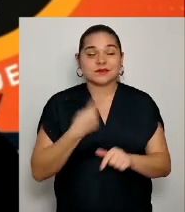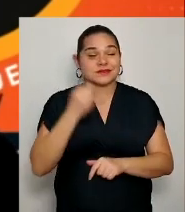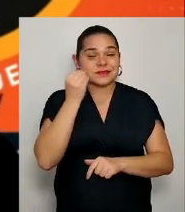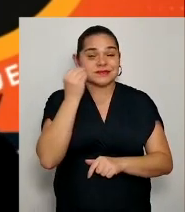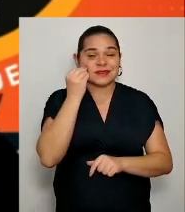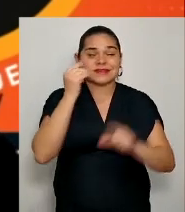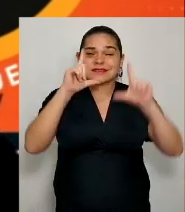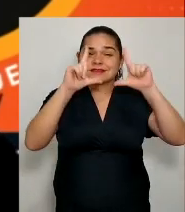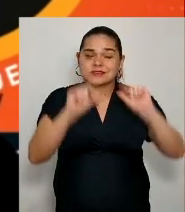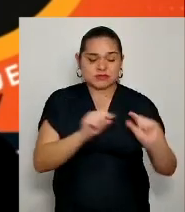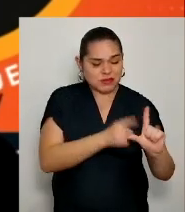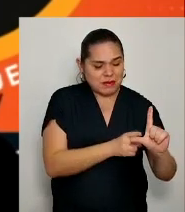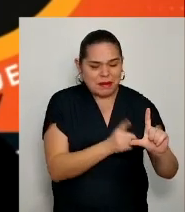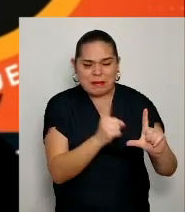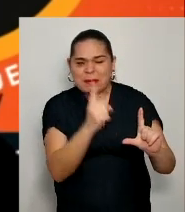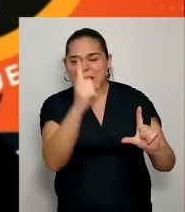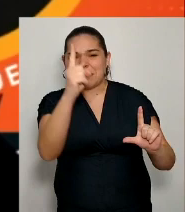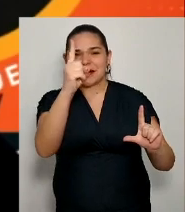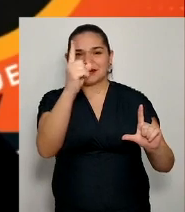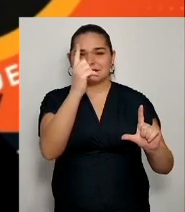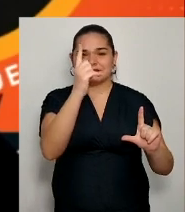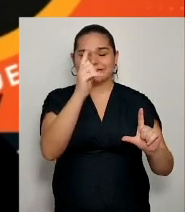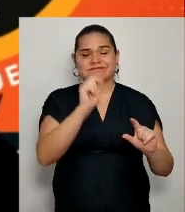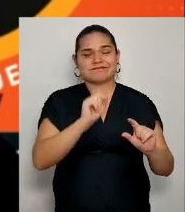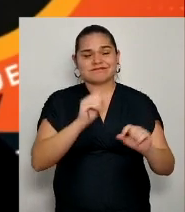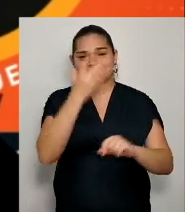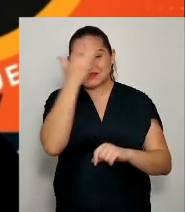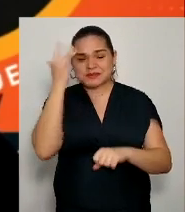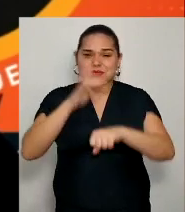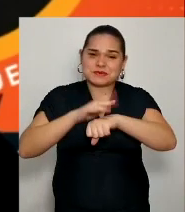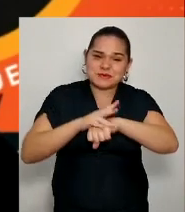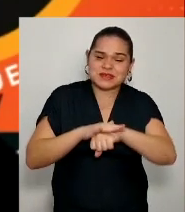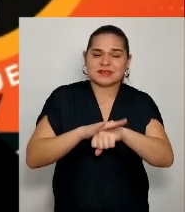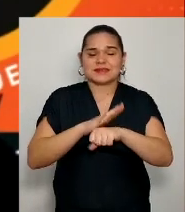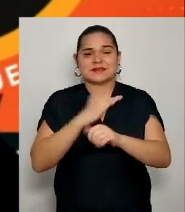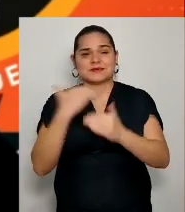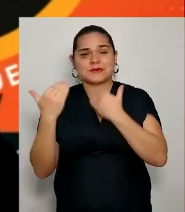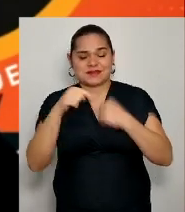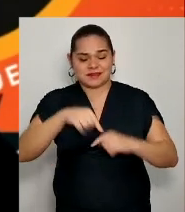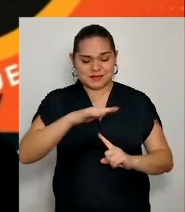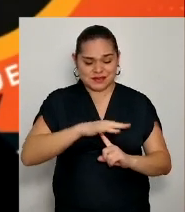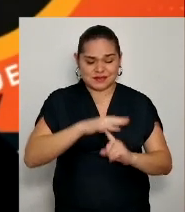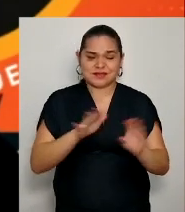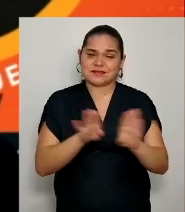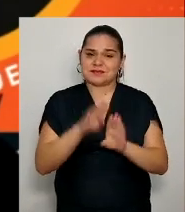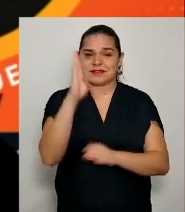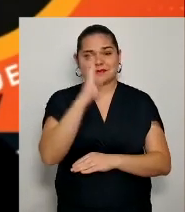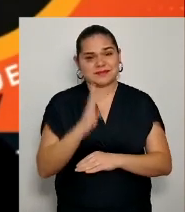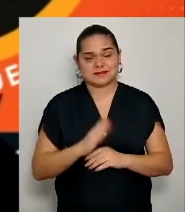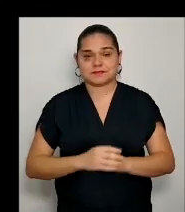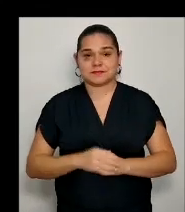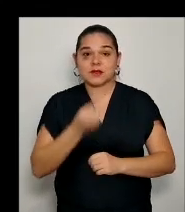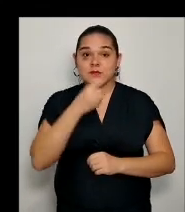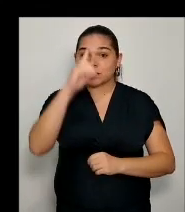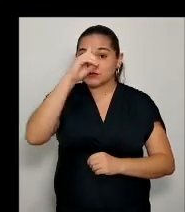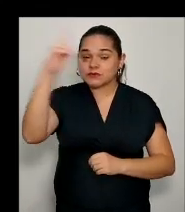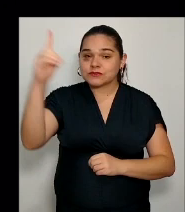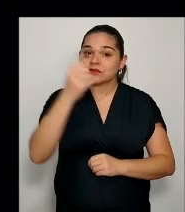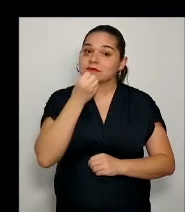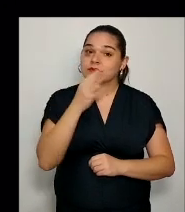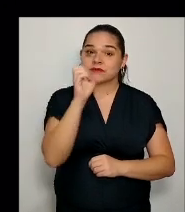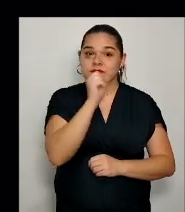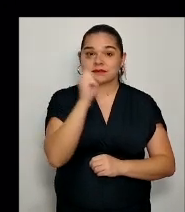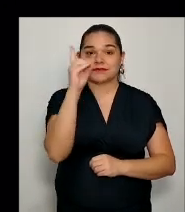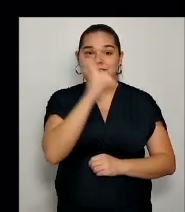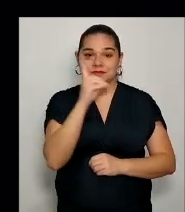está cada vez mais aumentando, não só no Paraná, como a nível do Brasil. Um bom dia a todos e um bom final de semana. Um